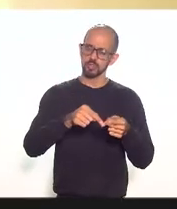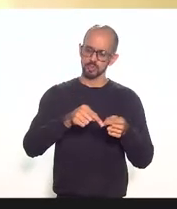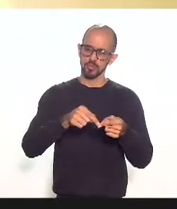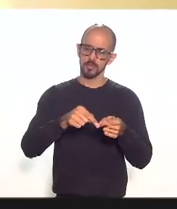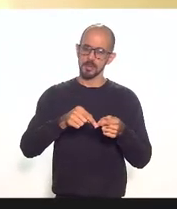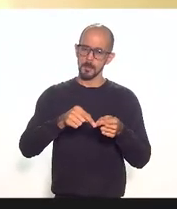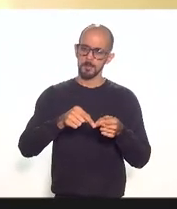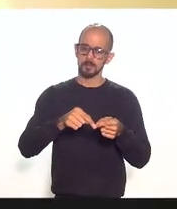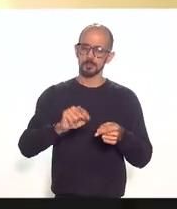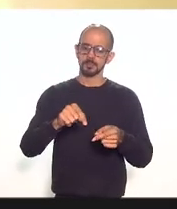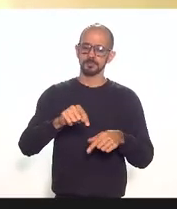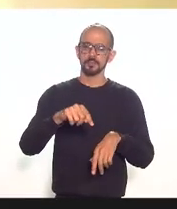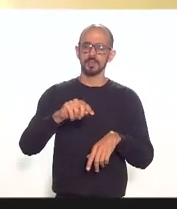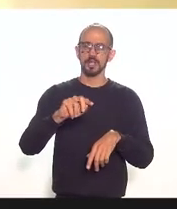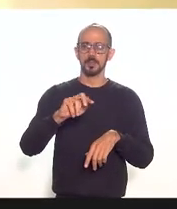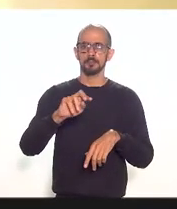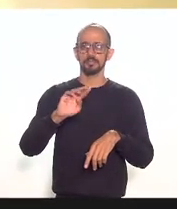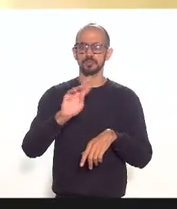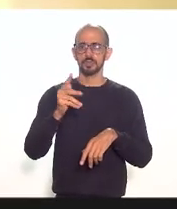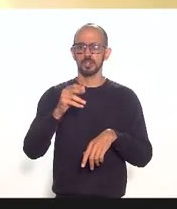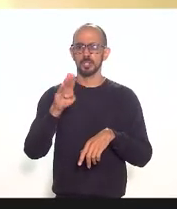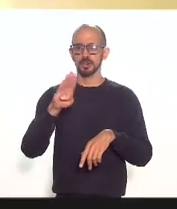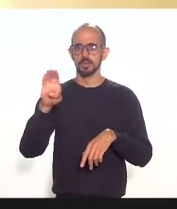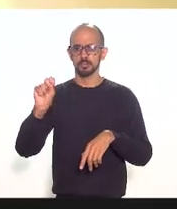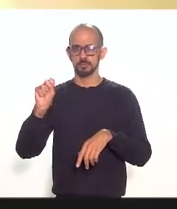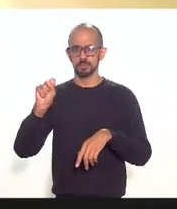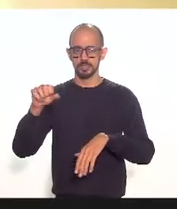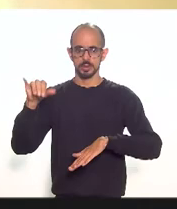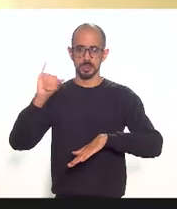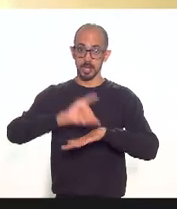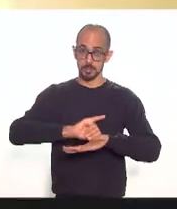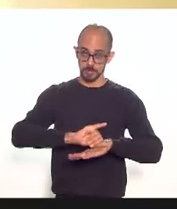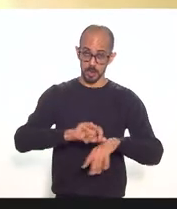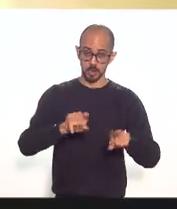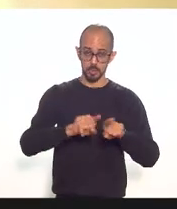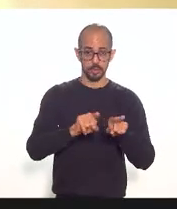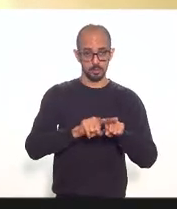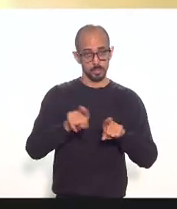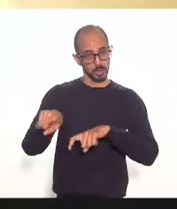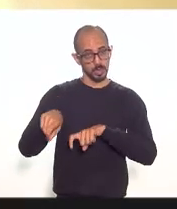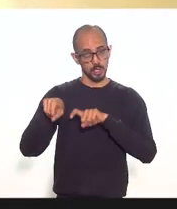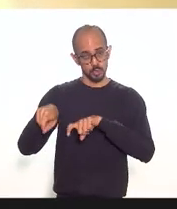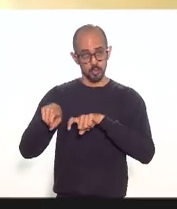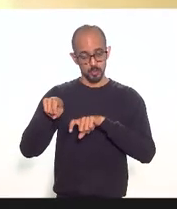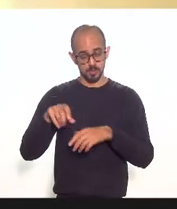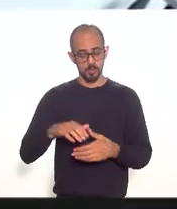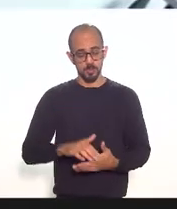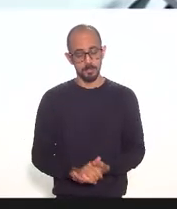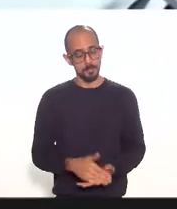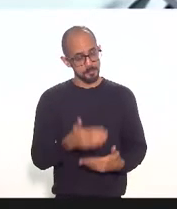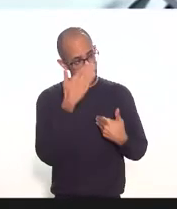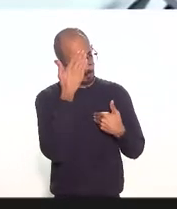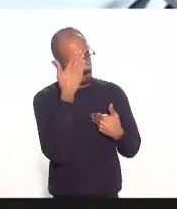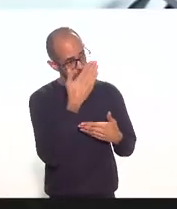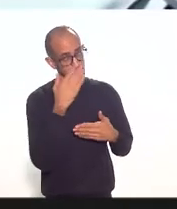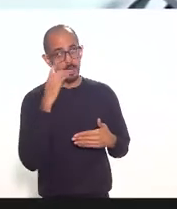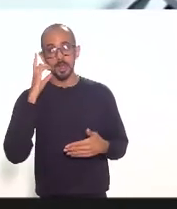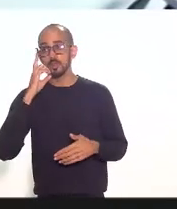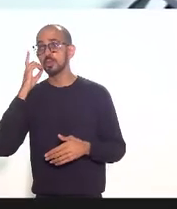e aeroportos do interior e com isso a gente chegar ao texto de consenso que contempla tudo isso Obrigado deputado